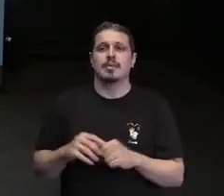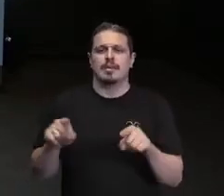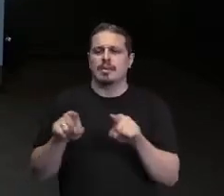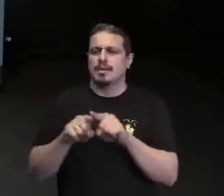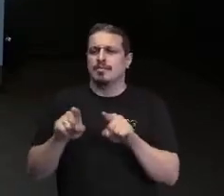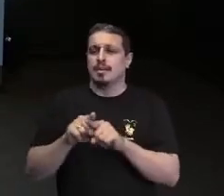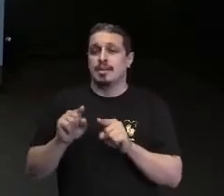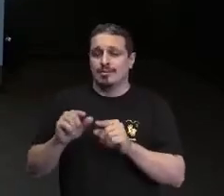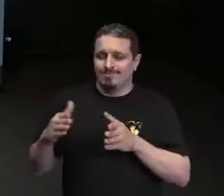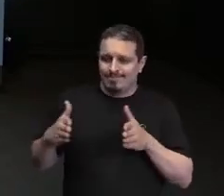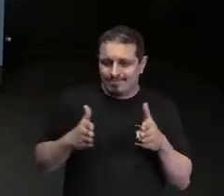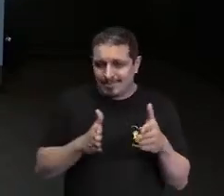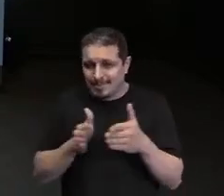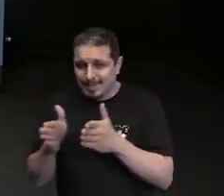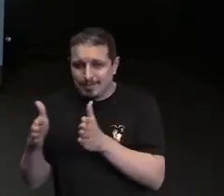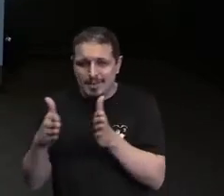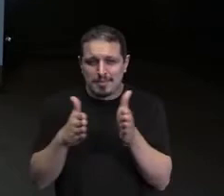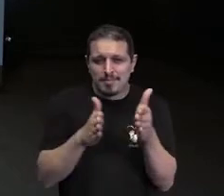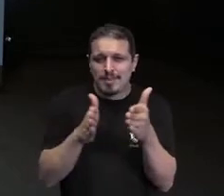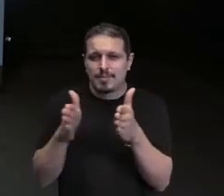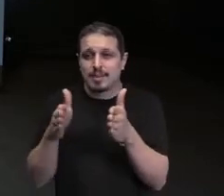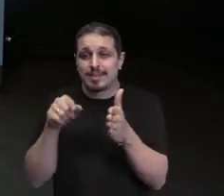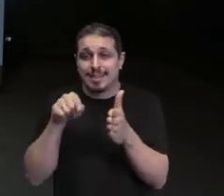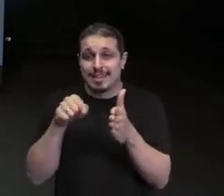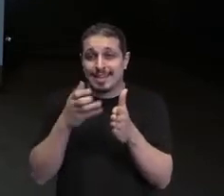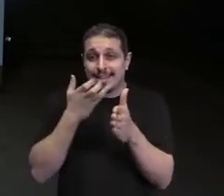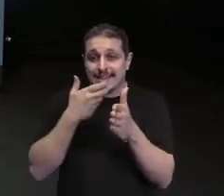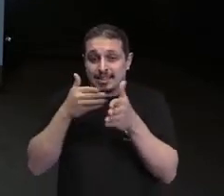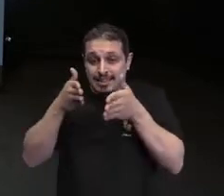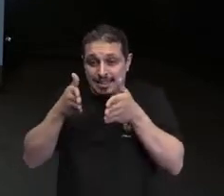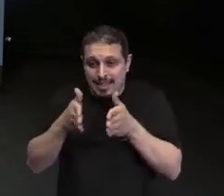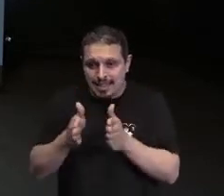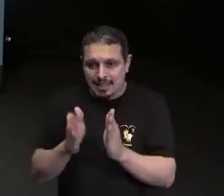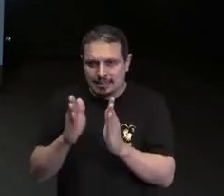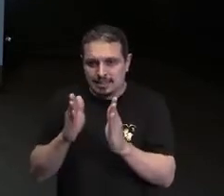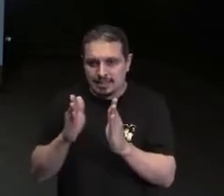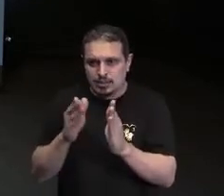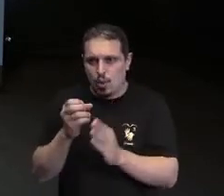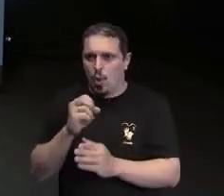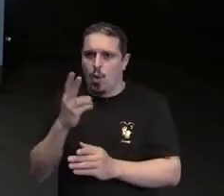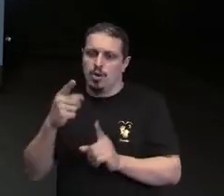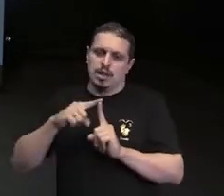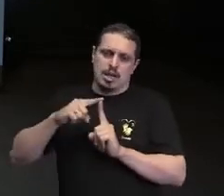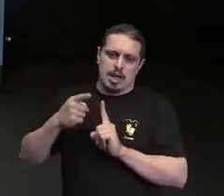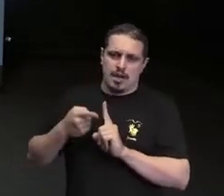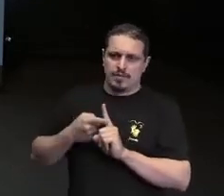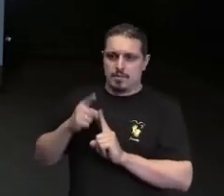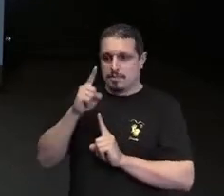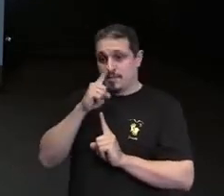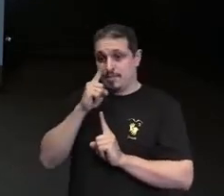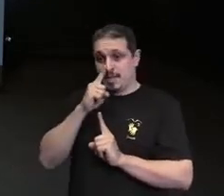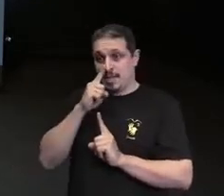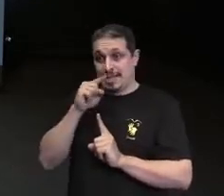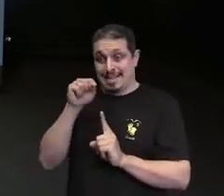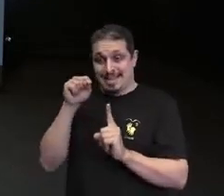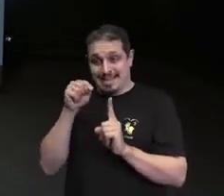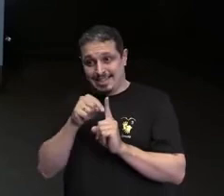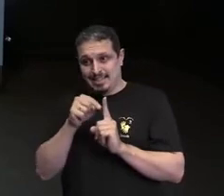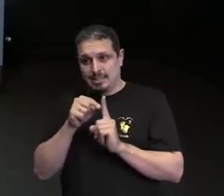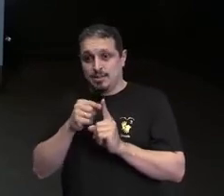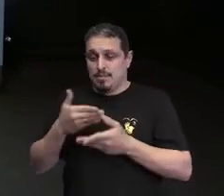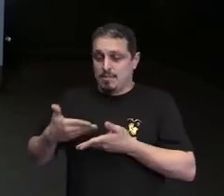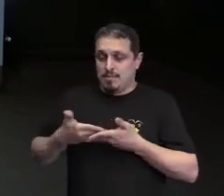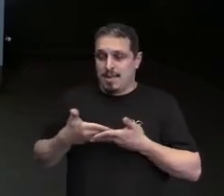começa quando essa criança nasce ou quando essa criança ainda está dentro da barriga da sua mãe. E essa jornada do cuidar, do